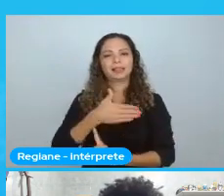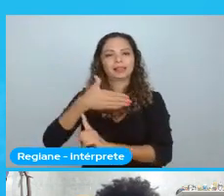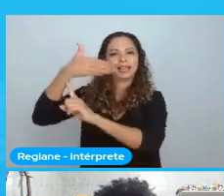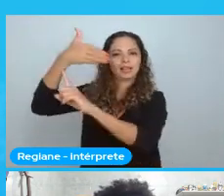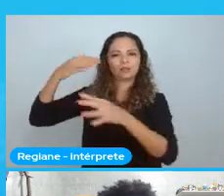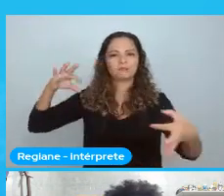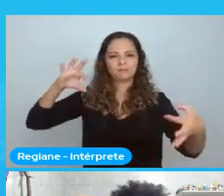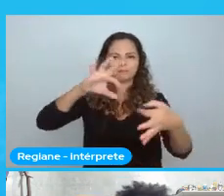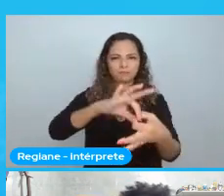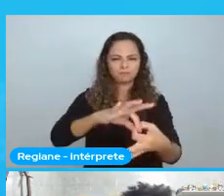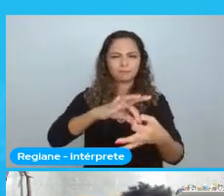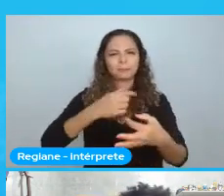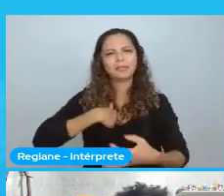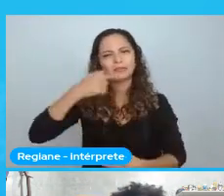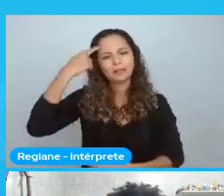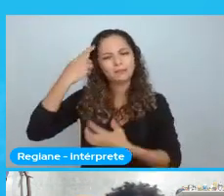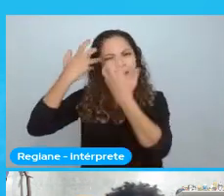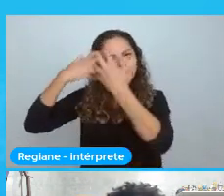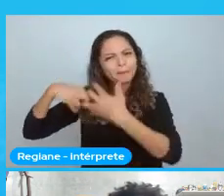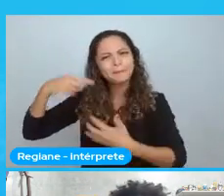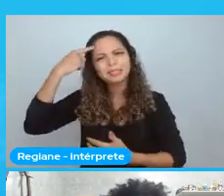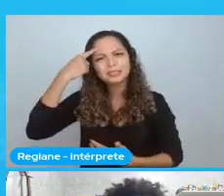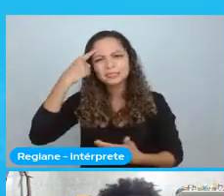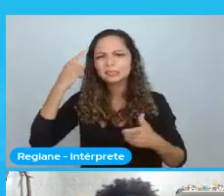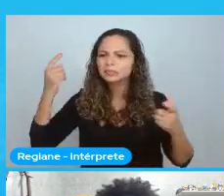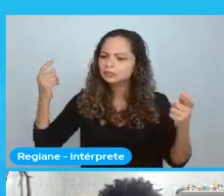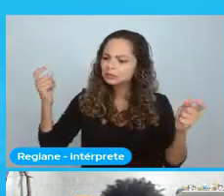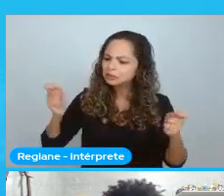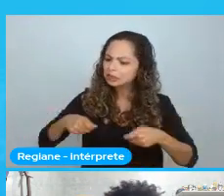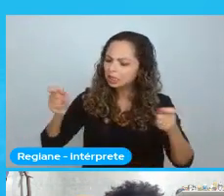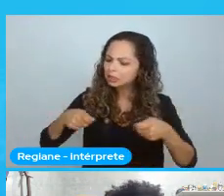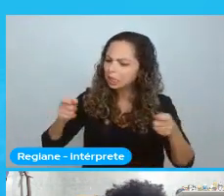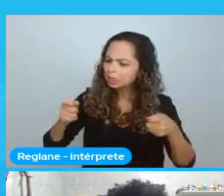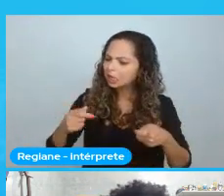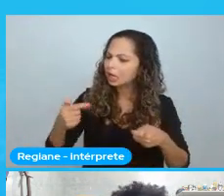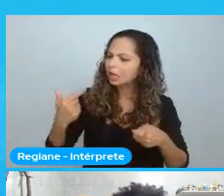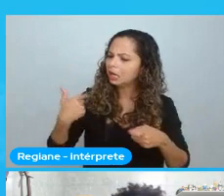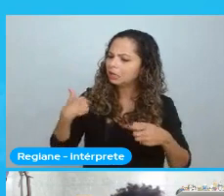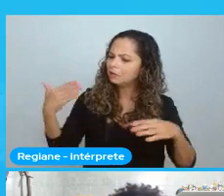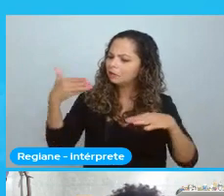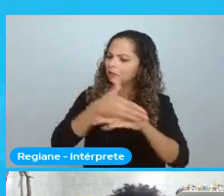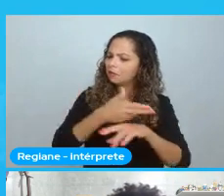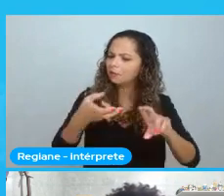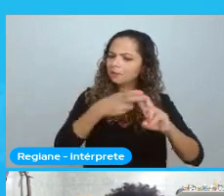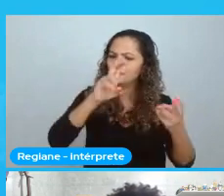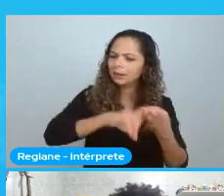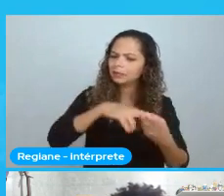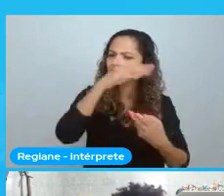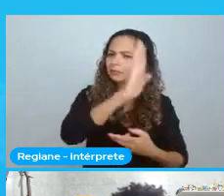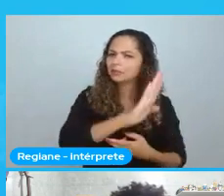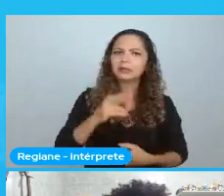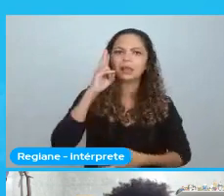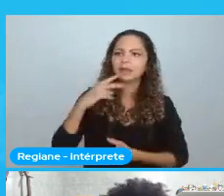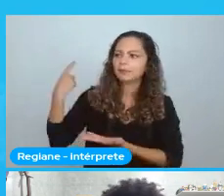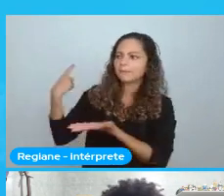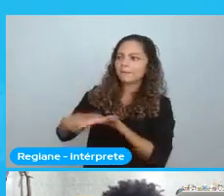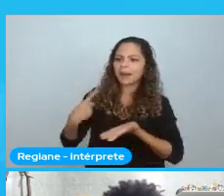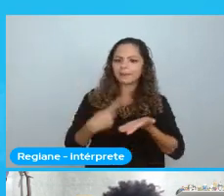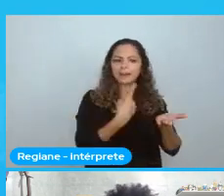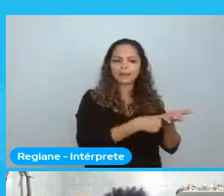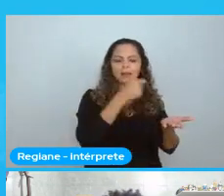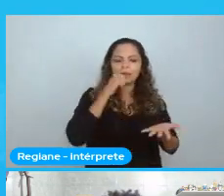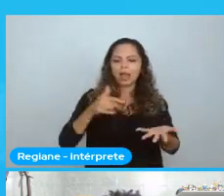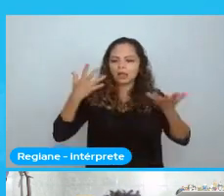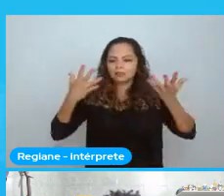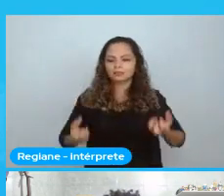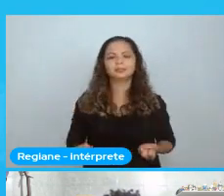assim. Pensando. Será que eu vou. Meu Deus. No Python Brasil. Eu me comprometi. Que eu iria. Com as meninas. Não sei o que. Que eu ia levar. Eu super levei isso a